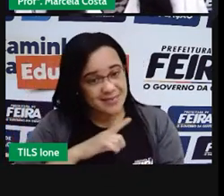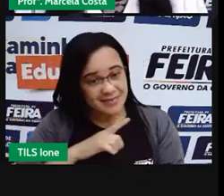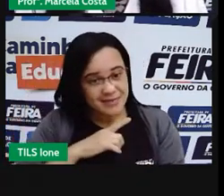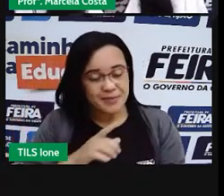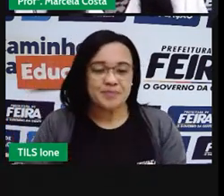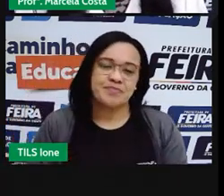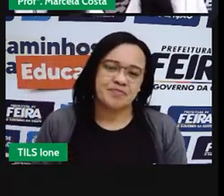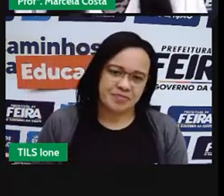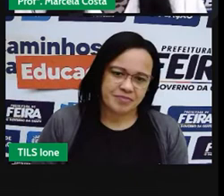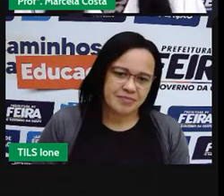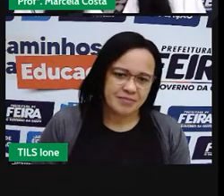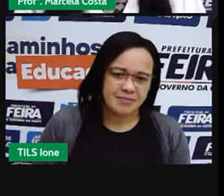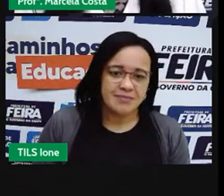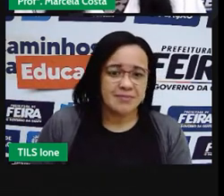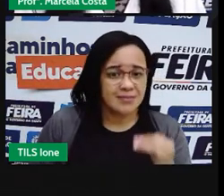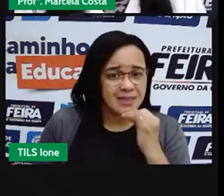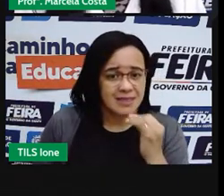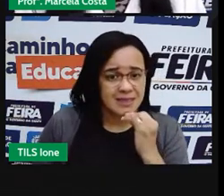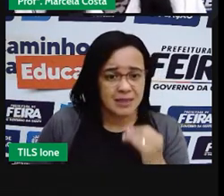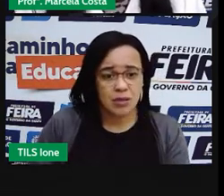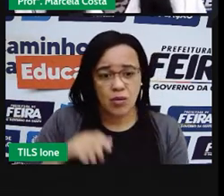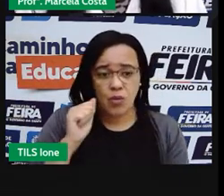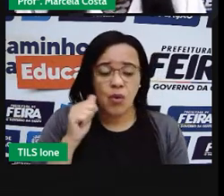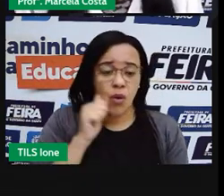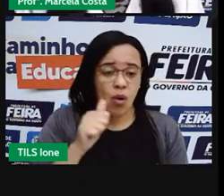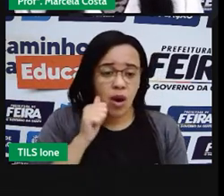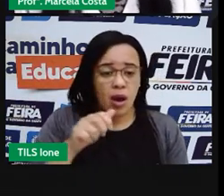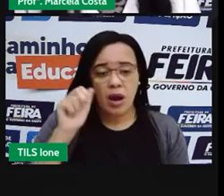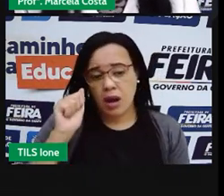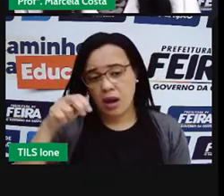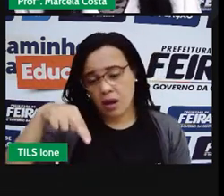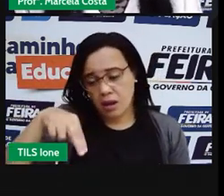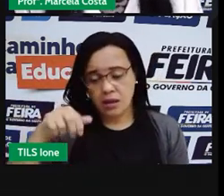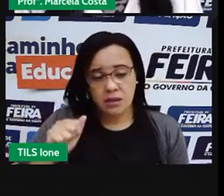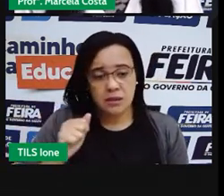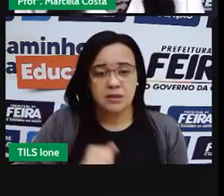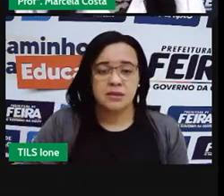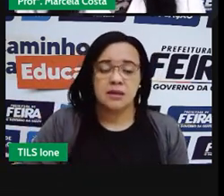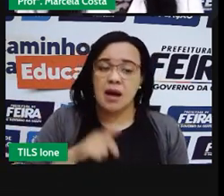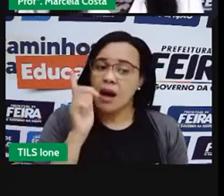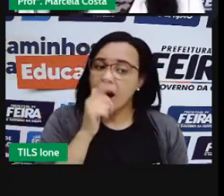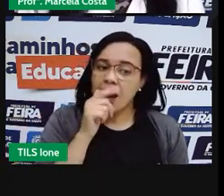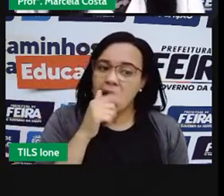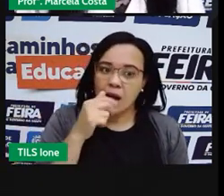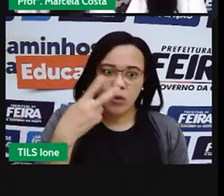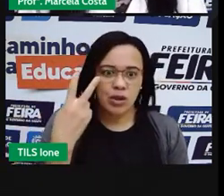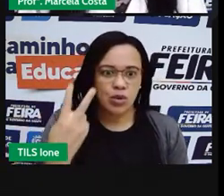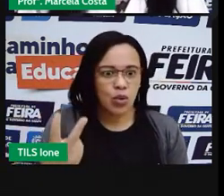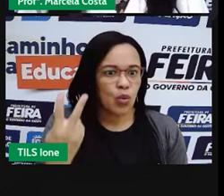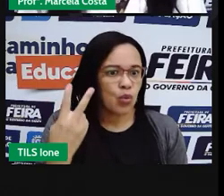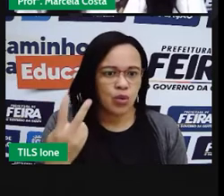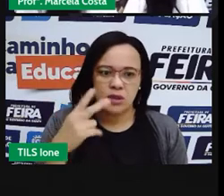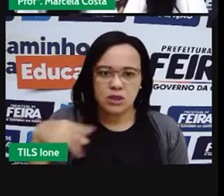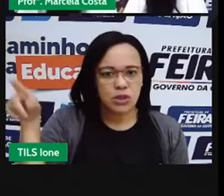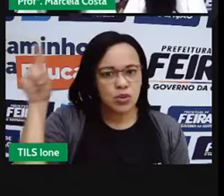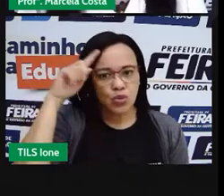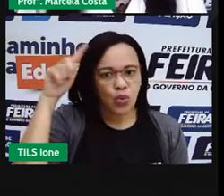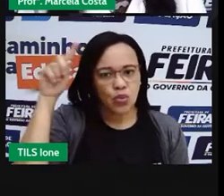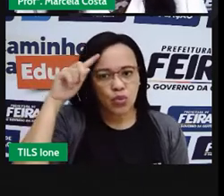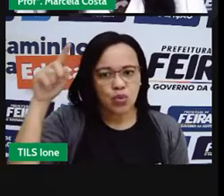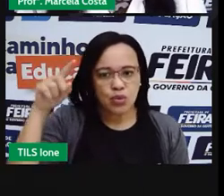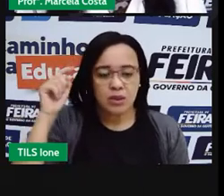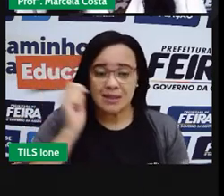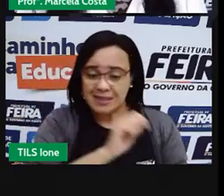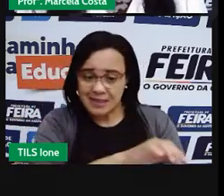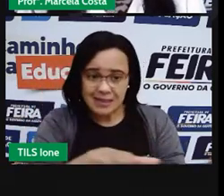litros de água todo dia sem mundo. Ela cura da saúde, né? Ela precisa hidratar, então, ela bebe